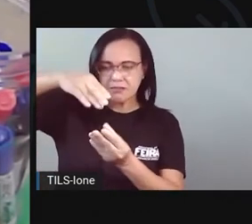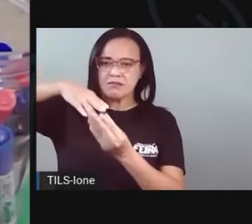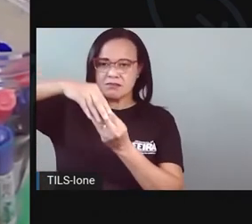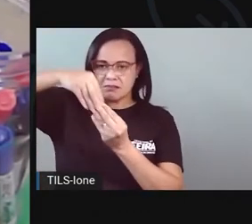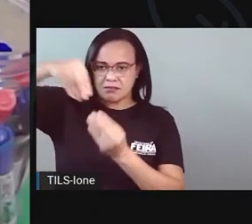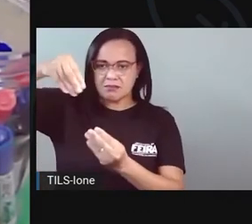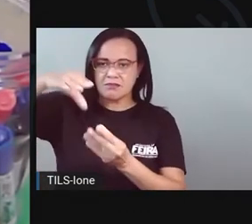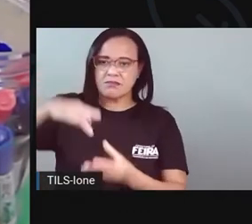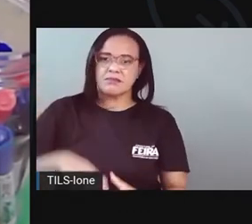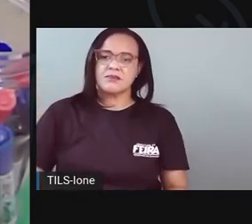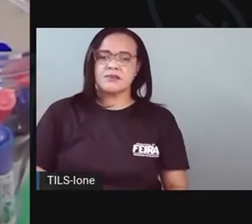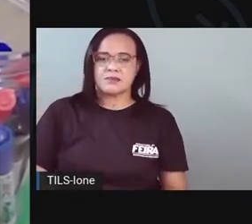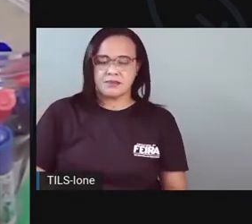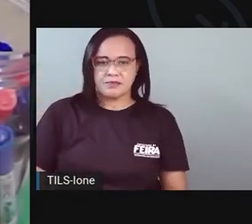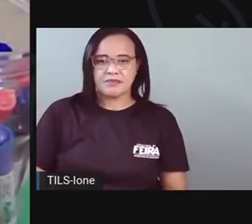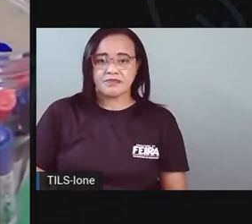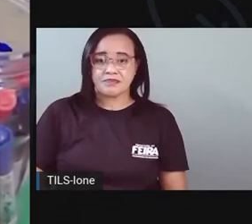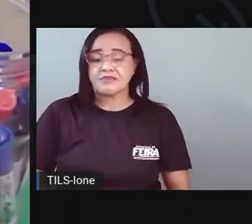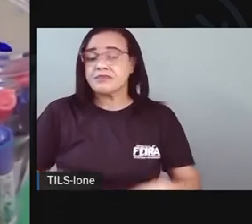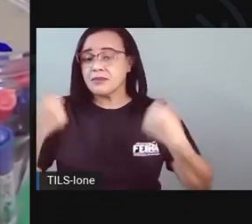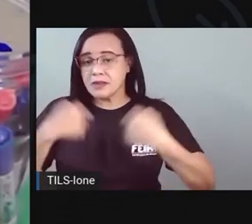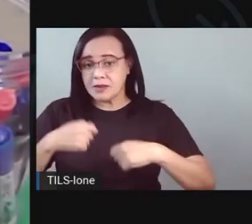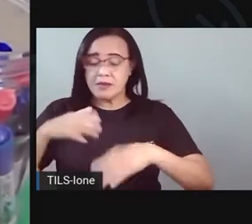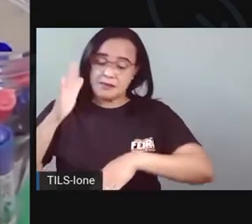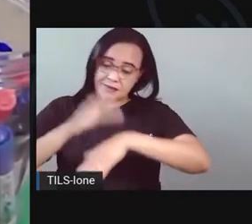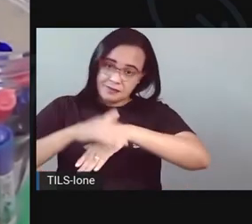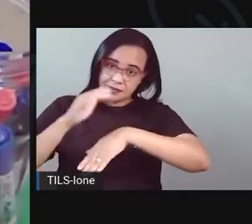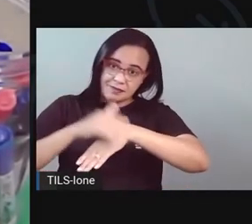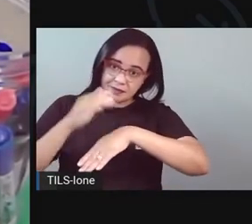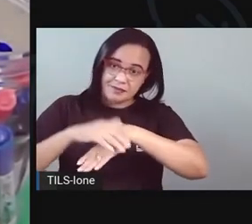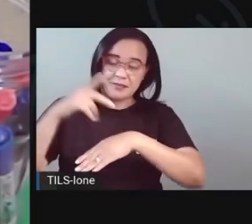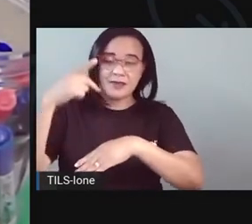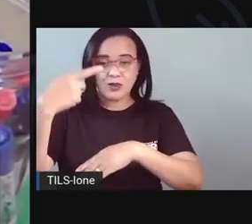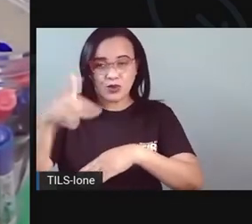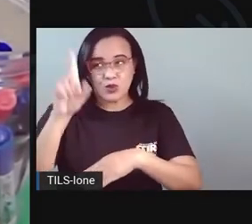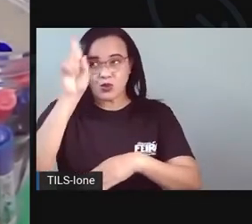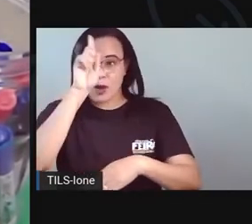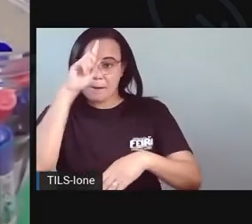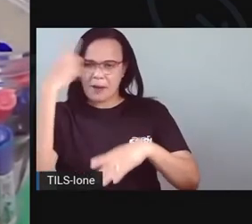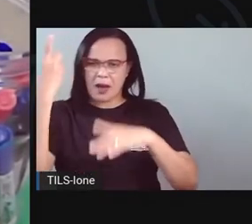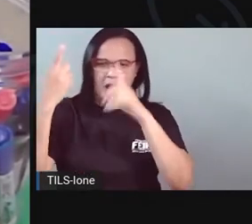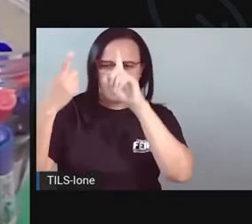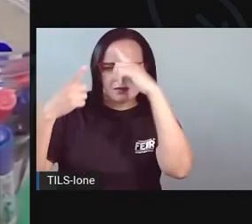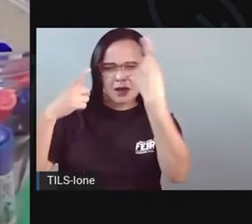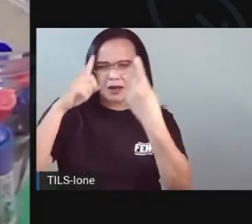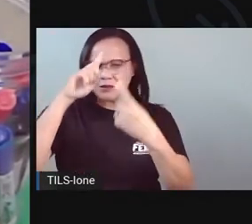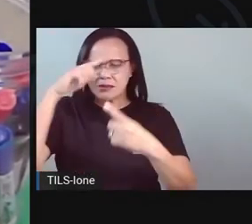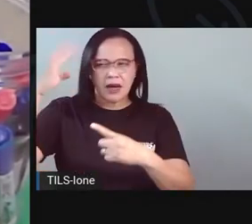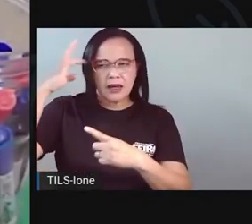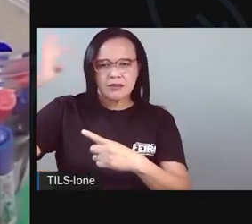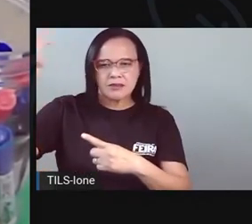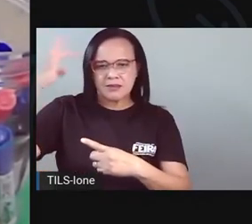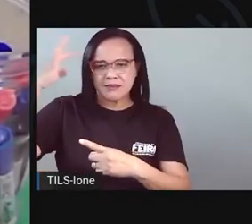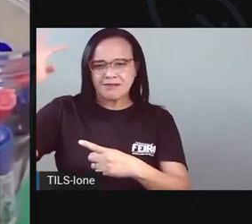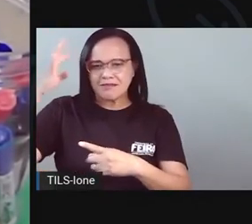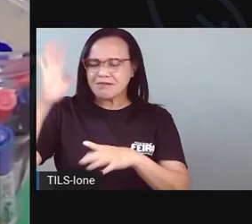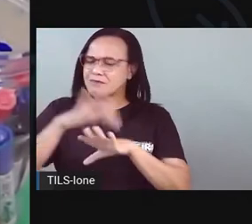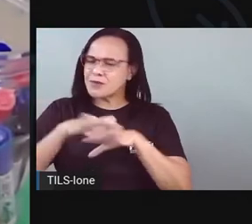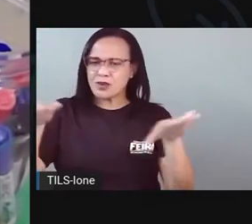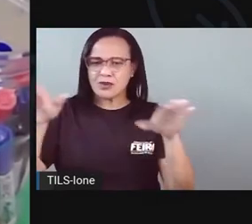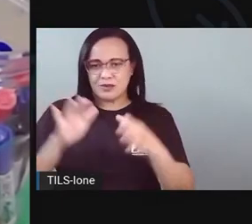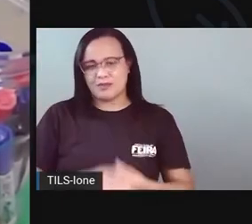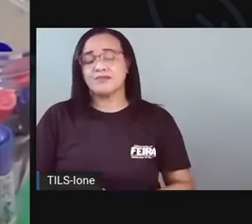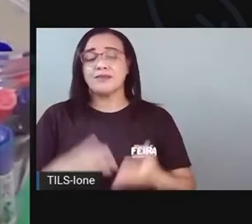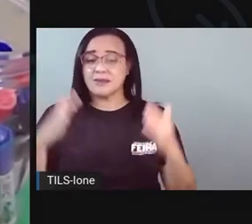têm. Que é o quê? A criatividade e a imaginação. A gente não precisa de muita coisa pra fazer essas coisas em